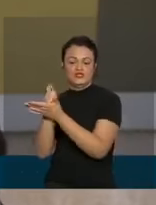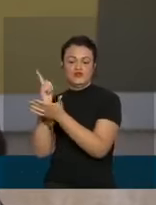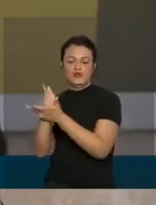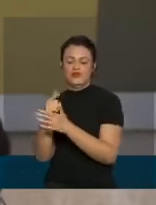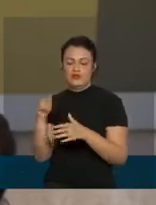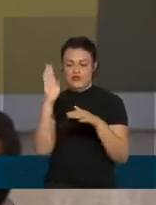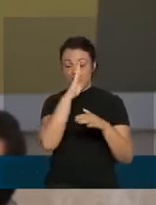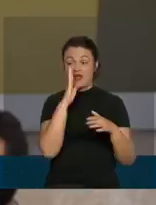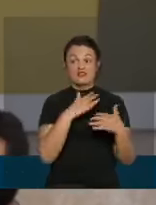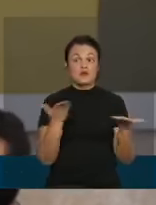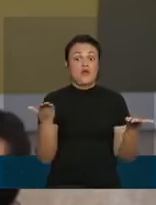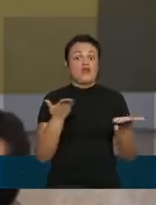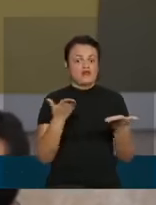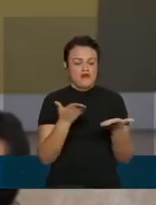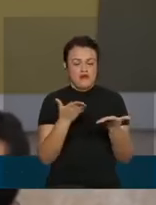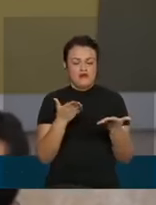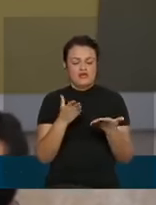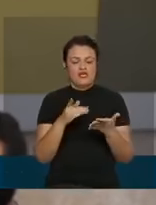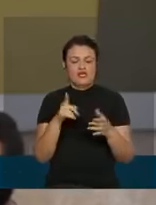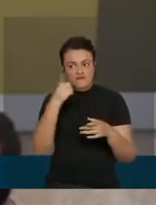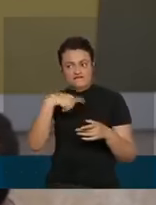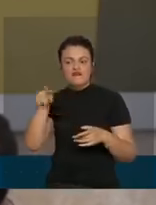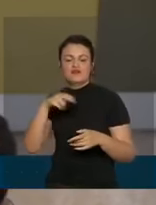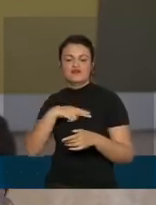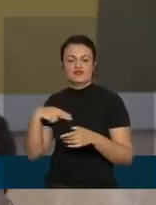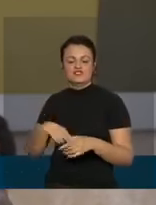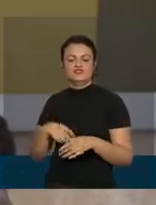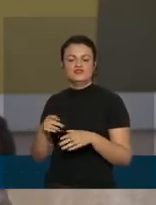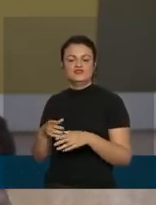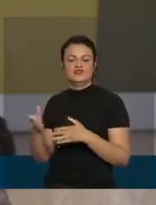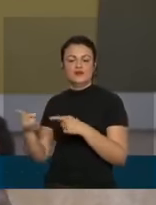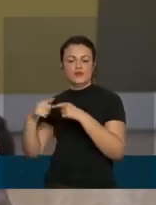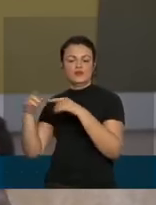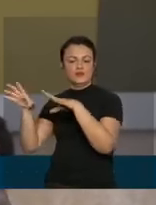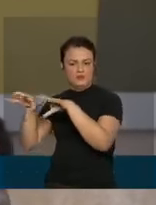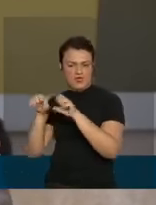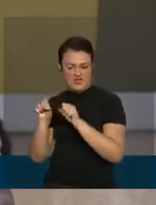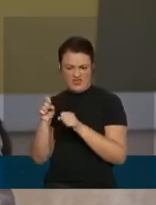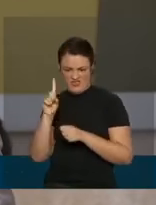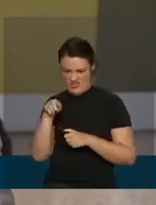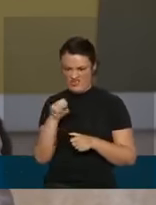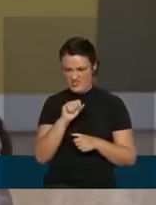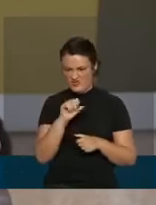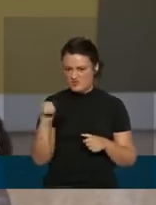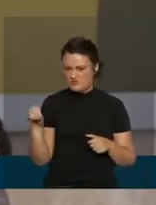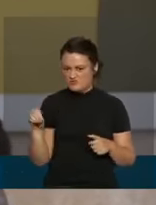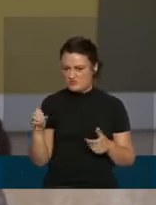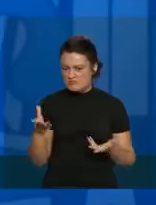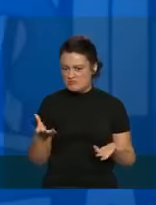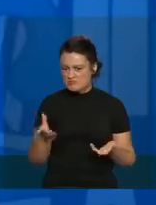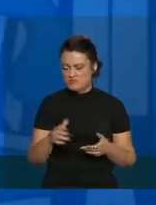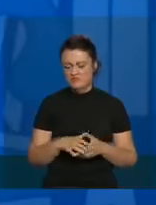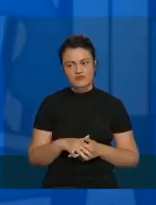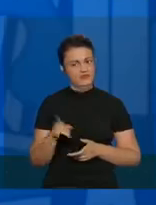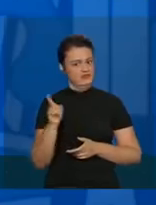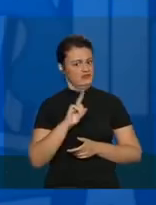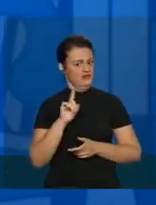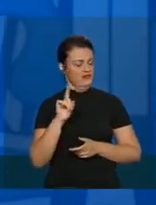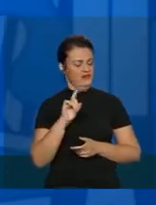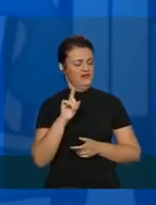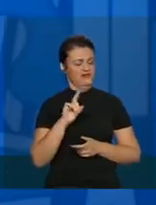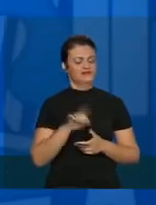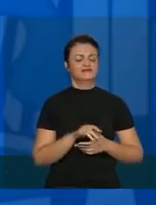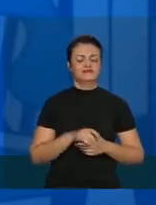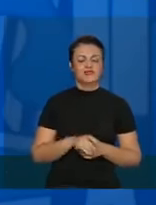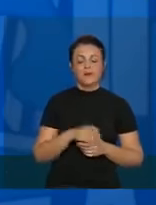somente agora está indo à China buscar esses produtos, ministro? Por gentileza. Não, pelo contrário. O Brasil